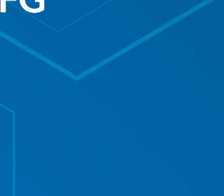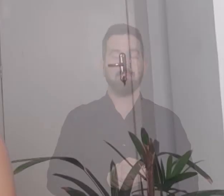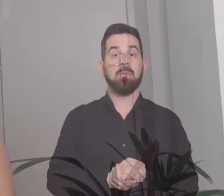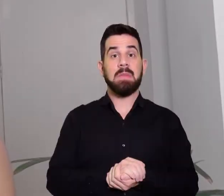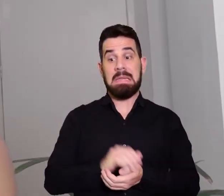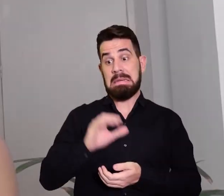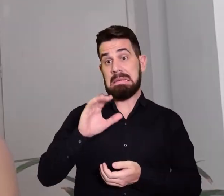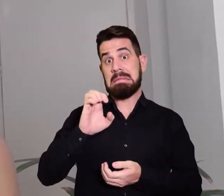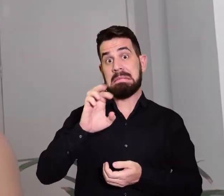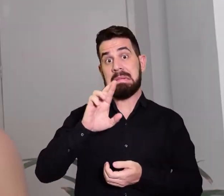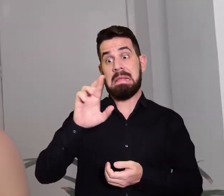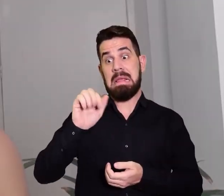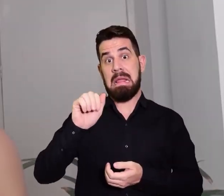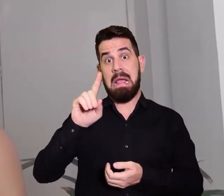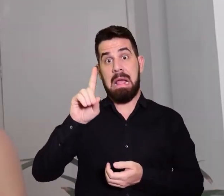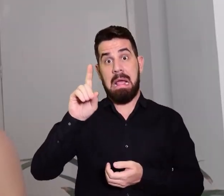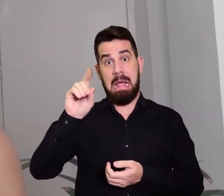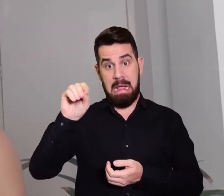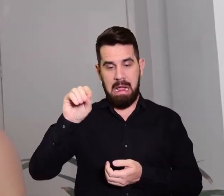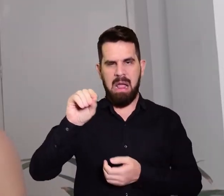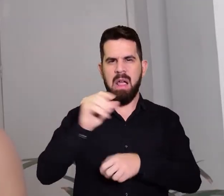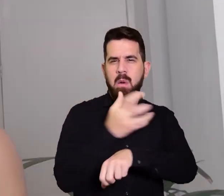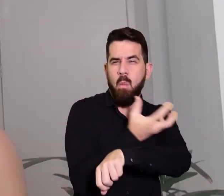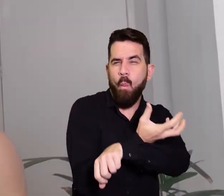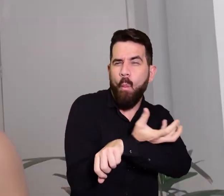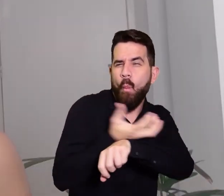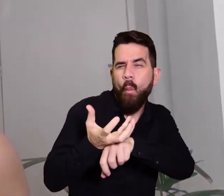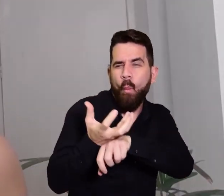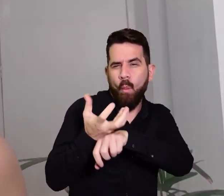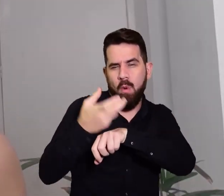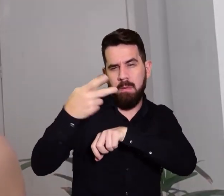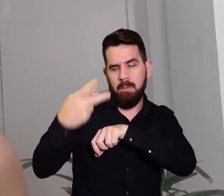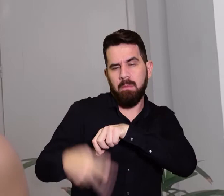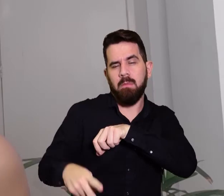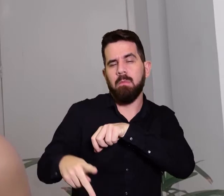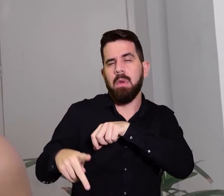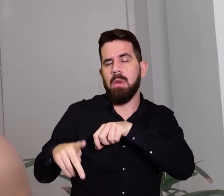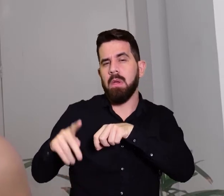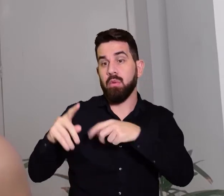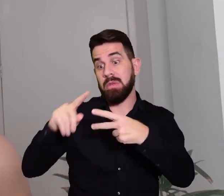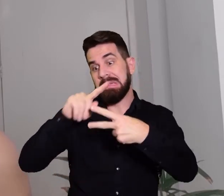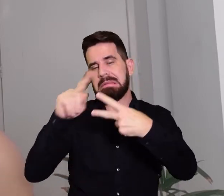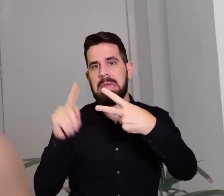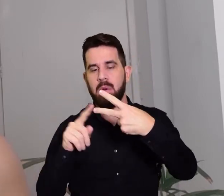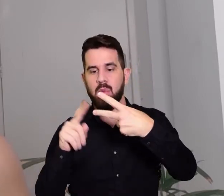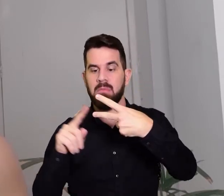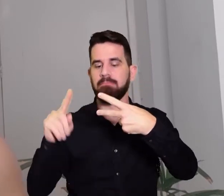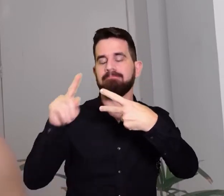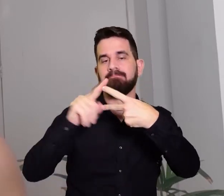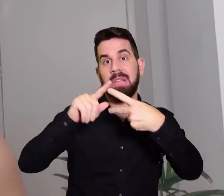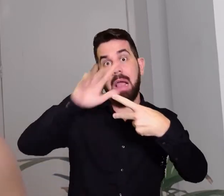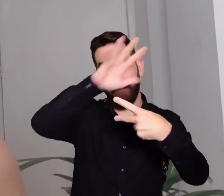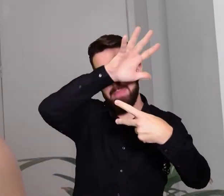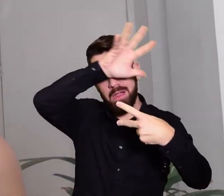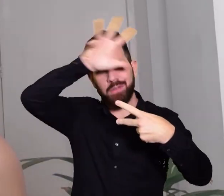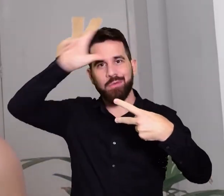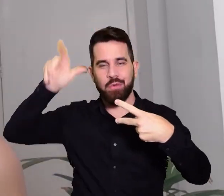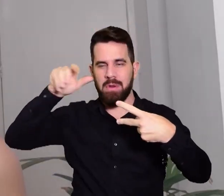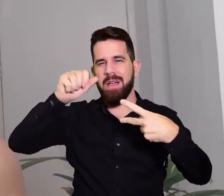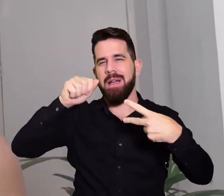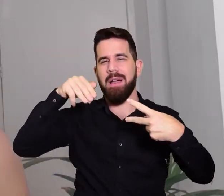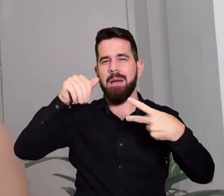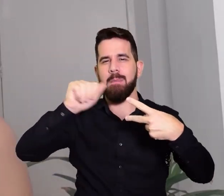o cerrado é o segundo maior bioma brasileiro o primeiro é a Amazônia não é raro ver notícias de